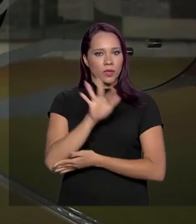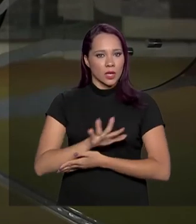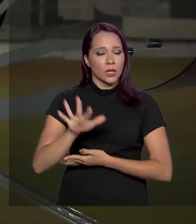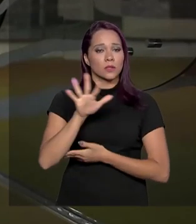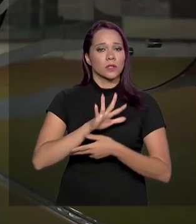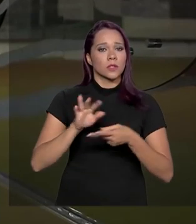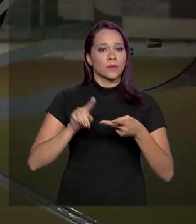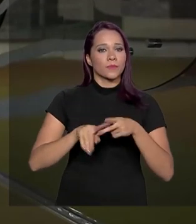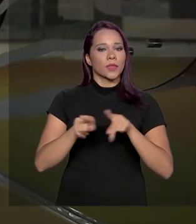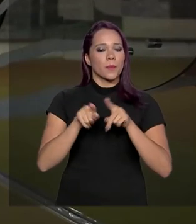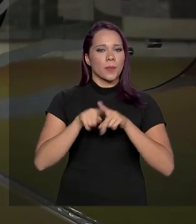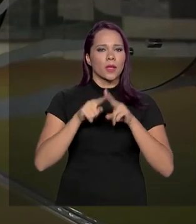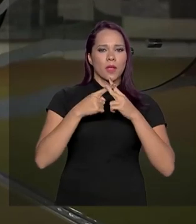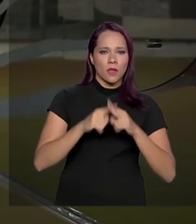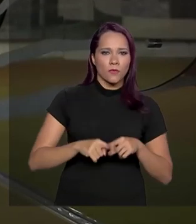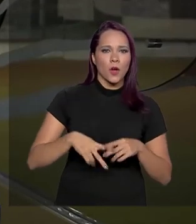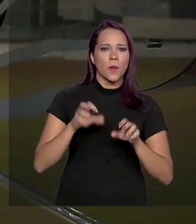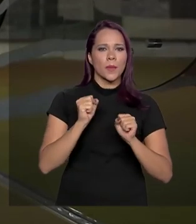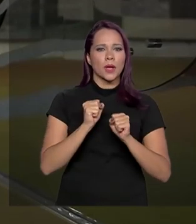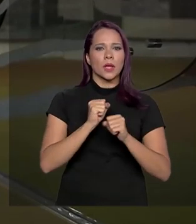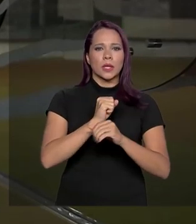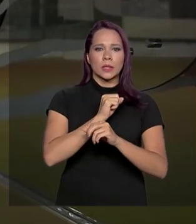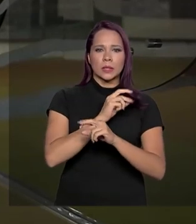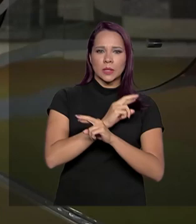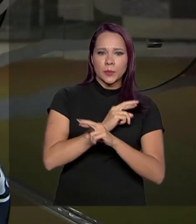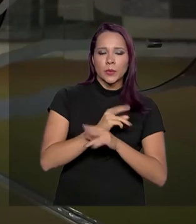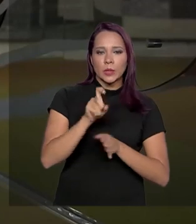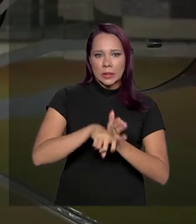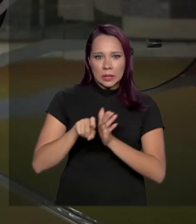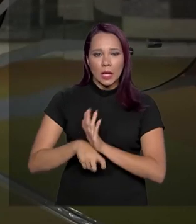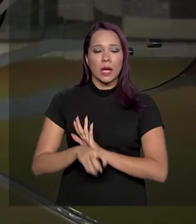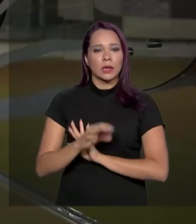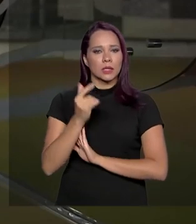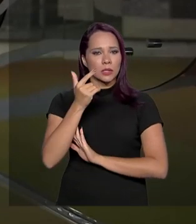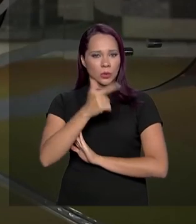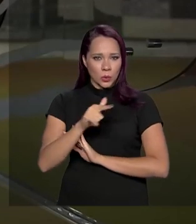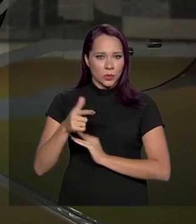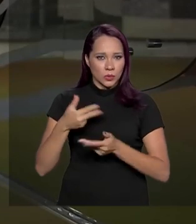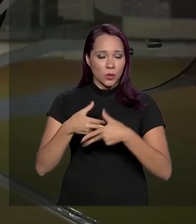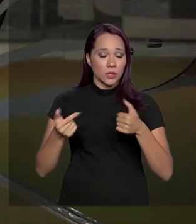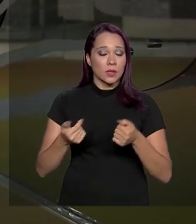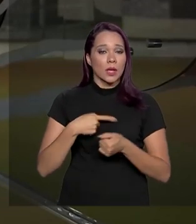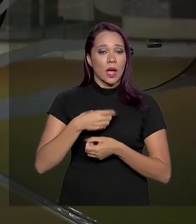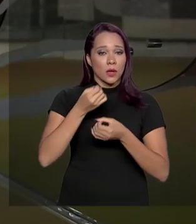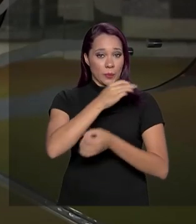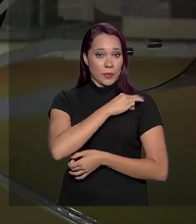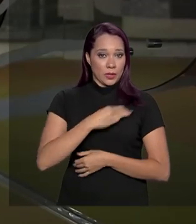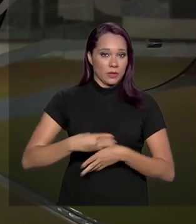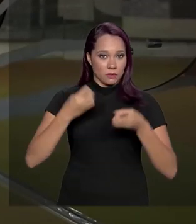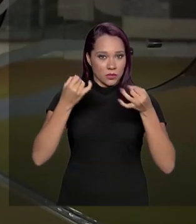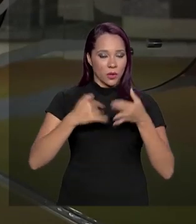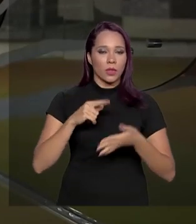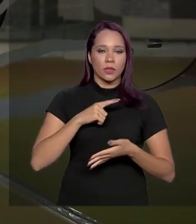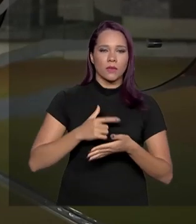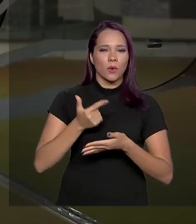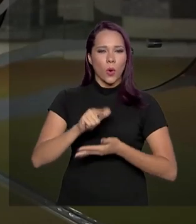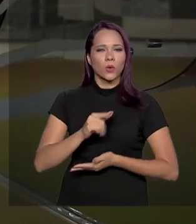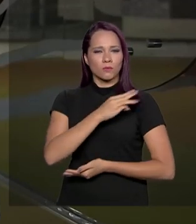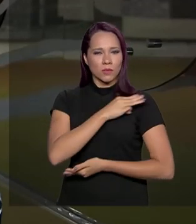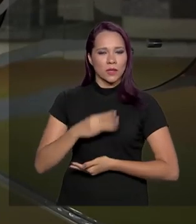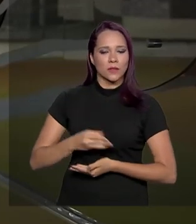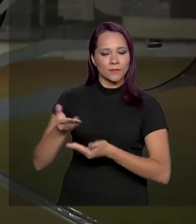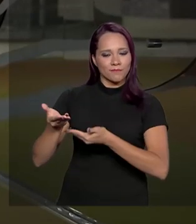reforma tributária, MP Verde Amarela, entre outras. Além do ministro Onyx Lorenzoni, também estiveram presentes nessa sessão